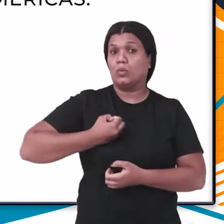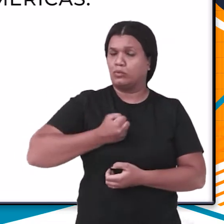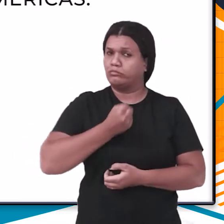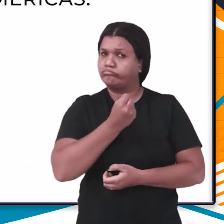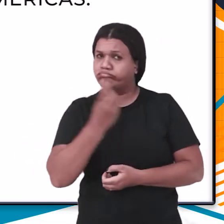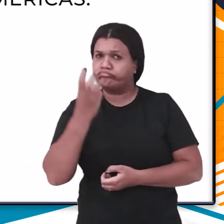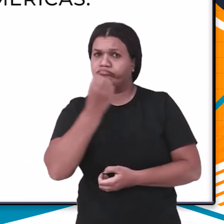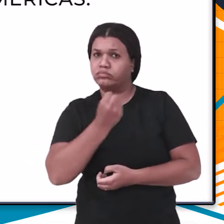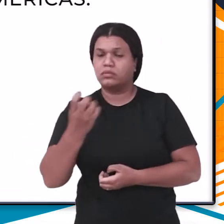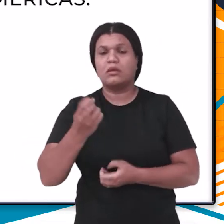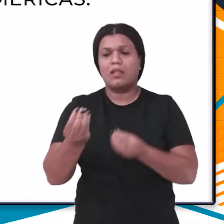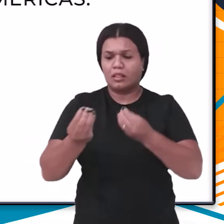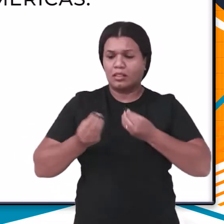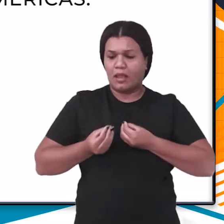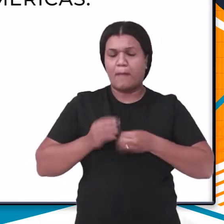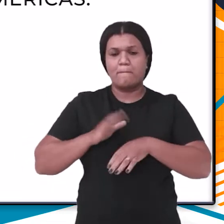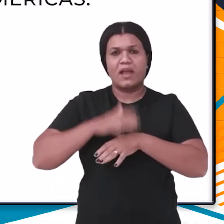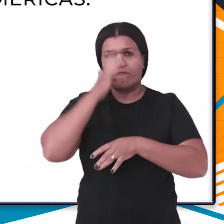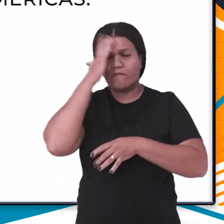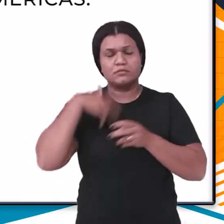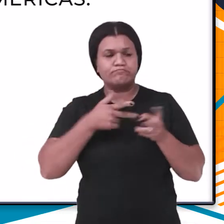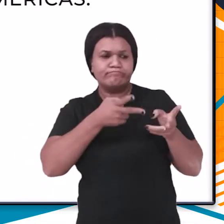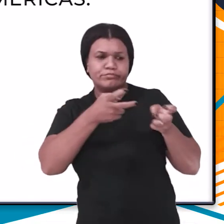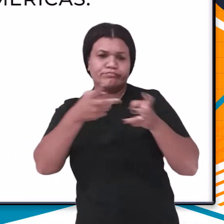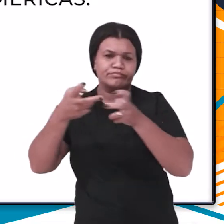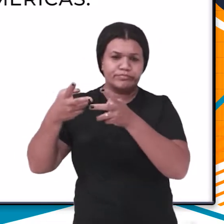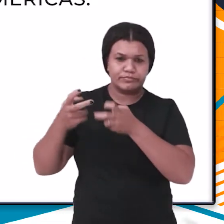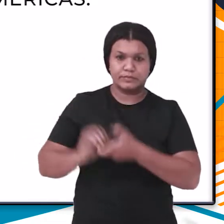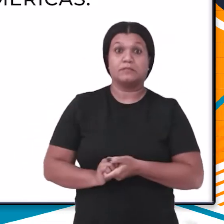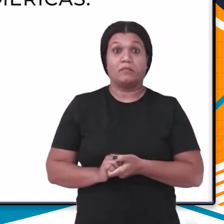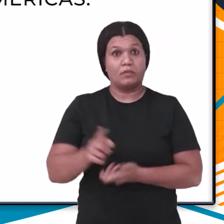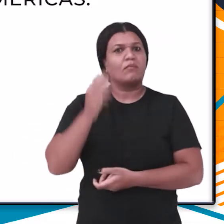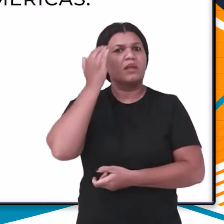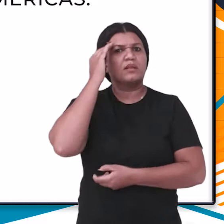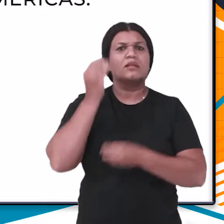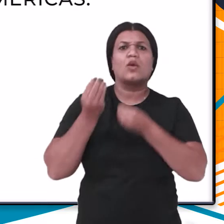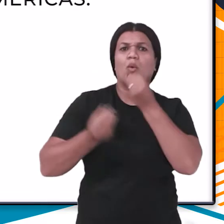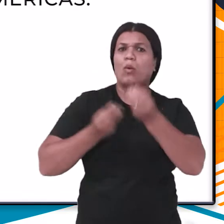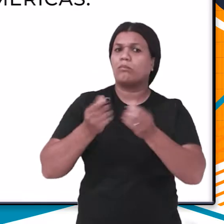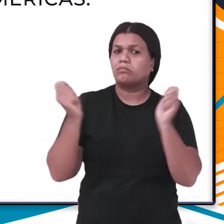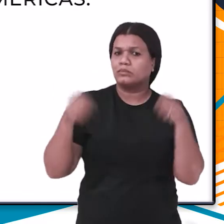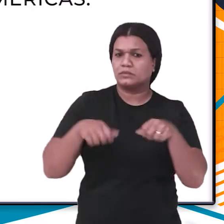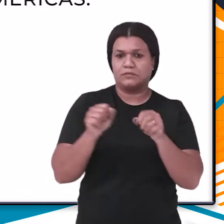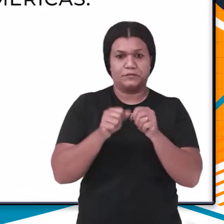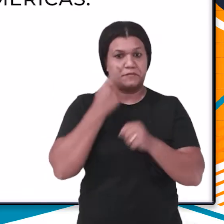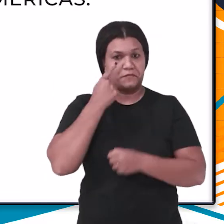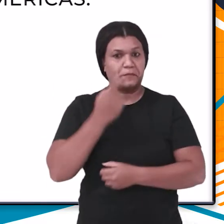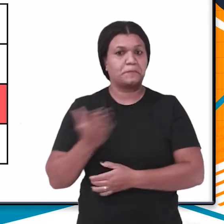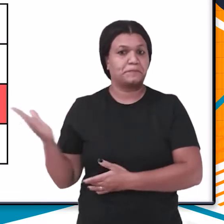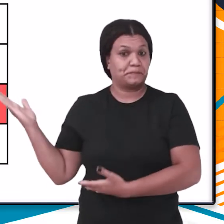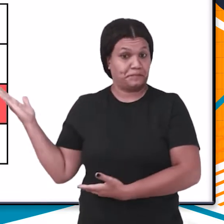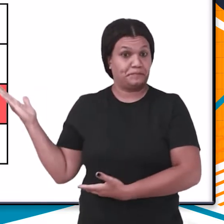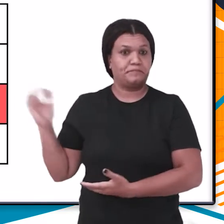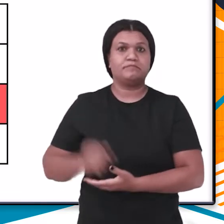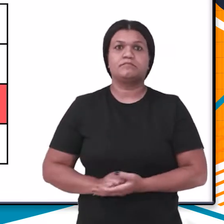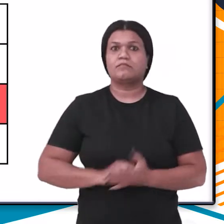numéricas, para facilitar a leitura e a interpretação delas. Entenda como isso se constrói.